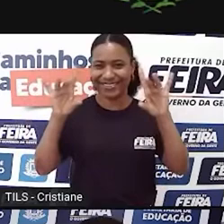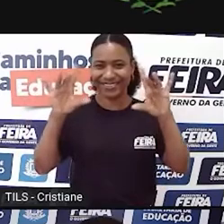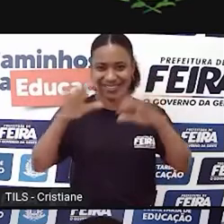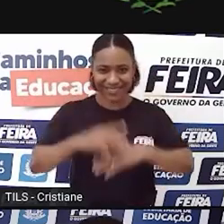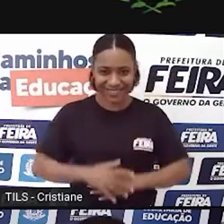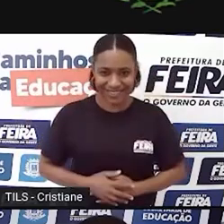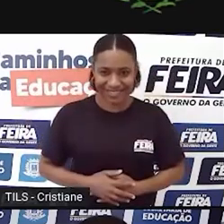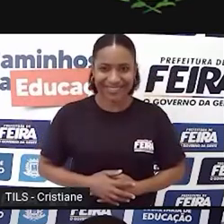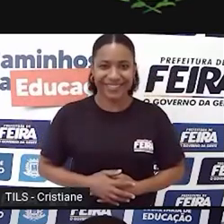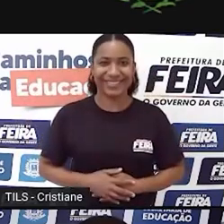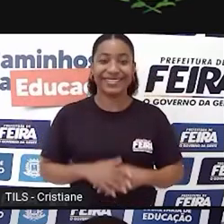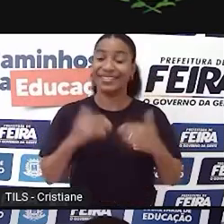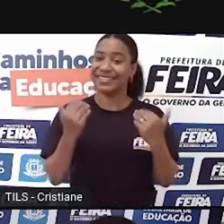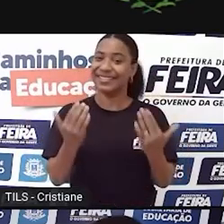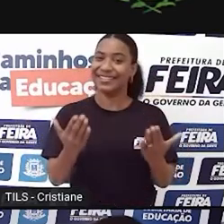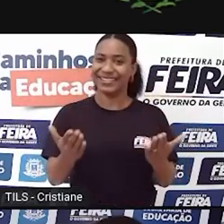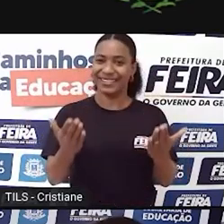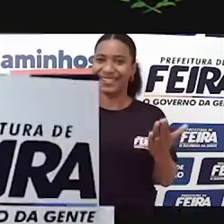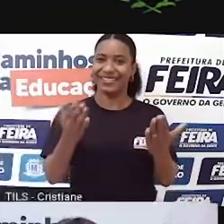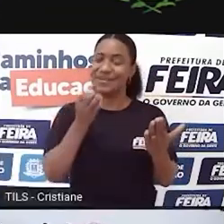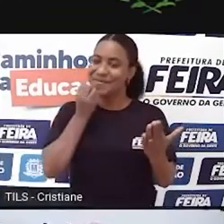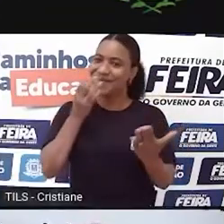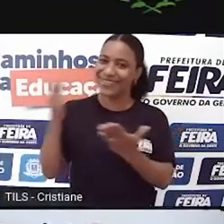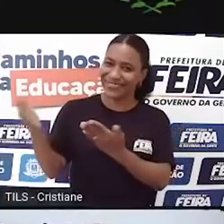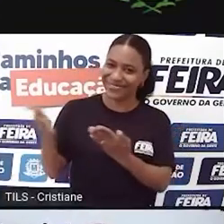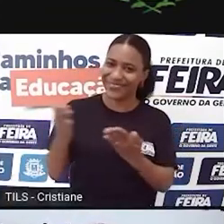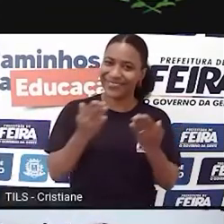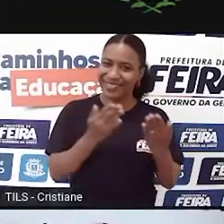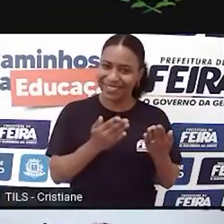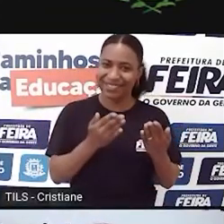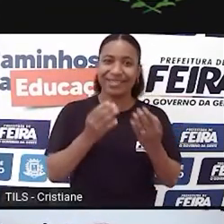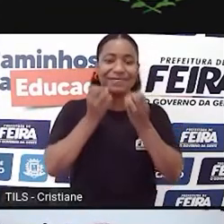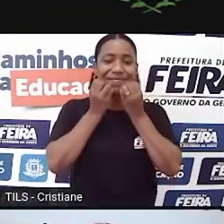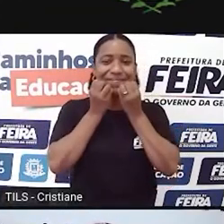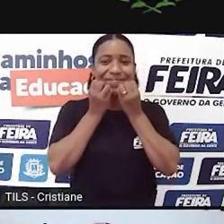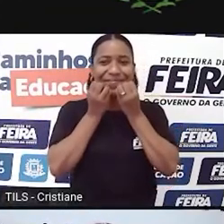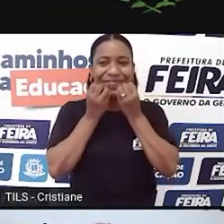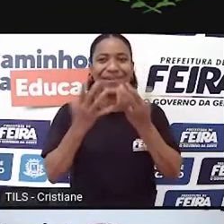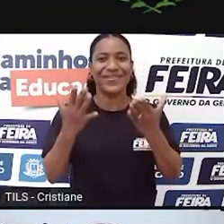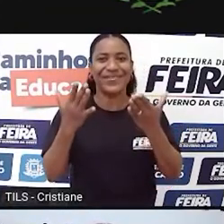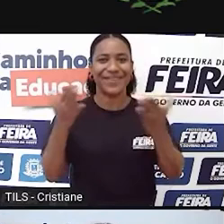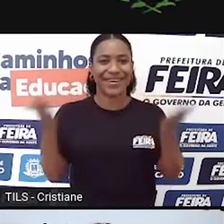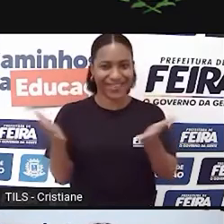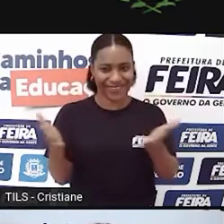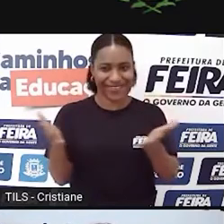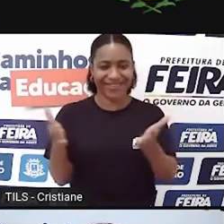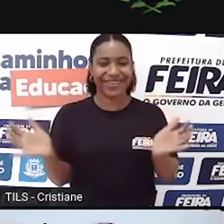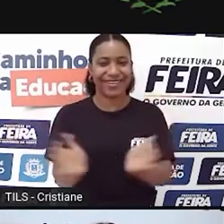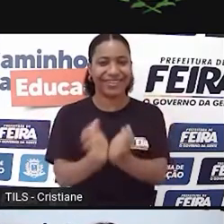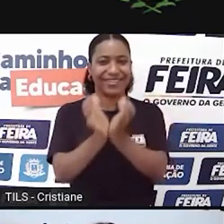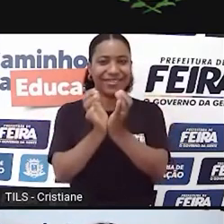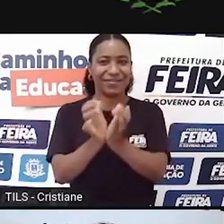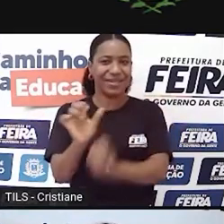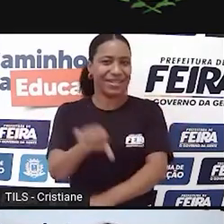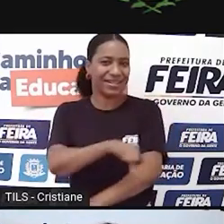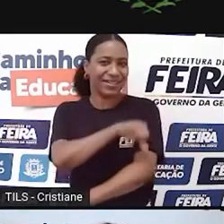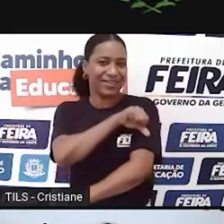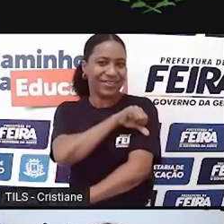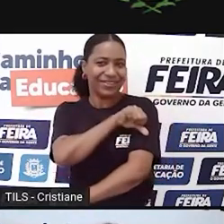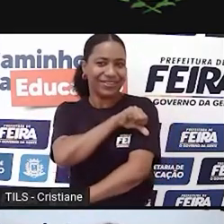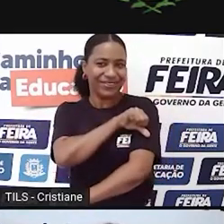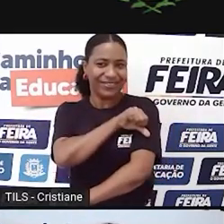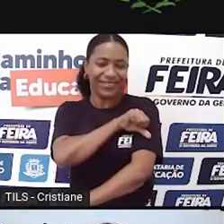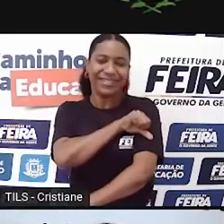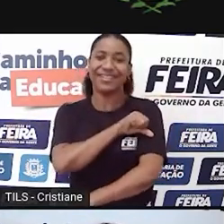Então, Cláudia, muito bem-vinda mais uma vez. A gente está aqui conversando com o pessoal do nono ano, né? E um dos conteúdos que eles